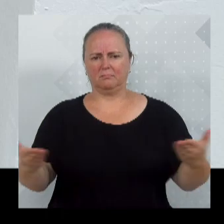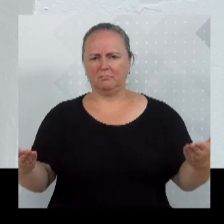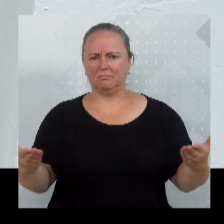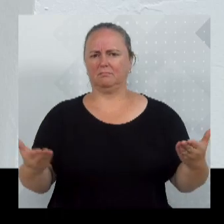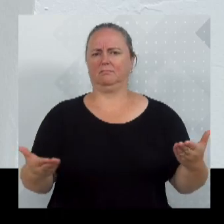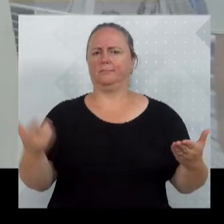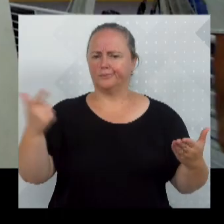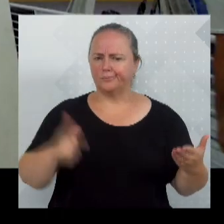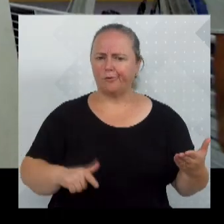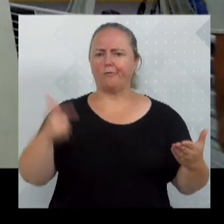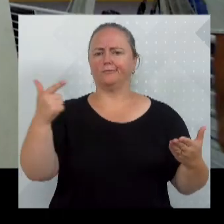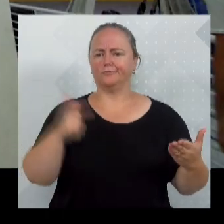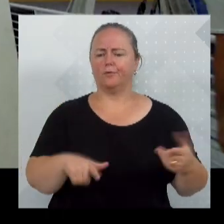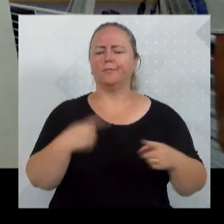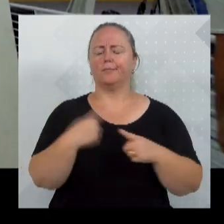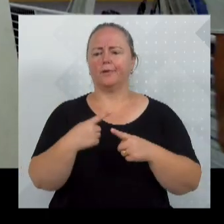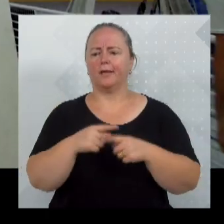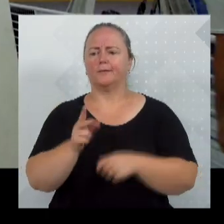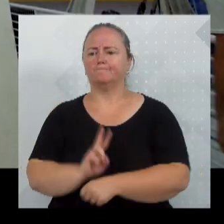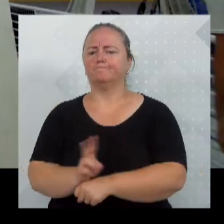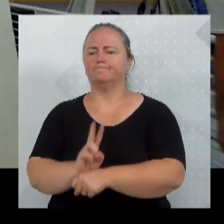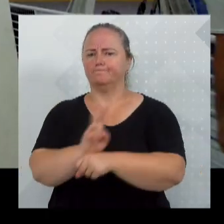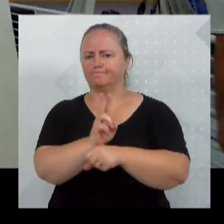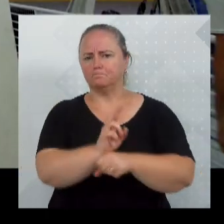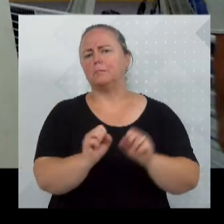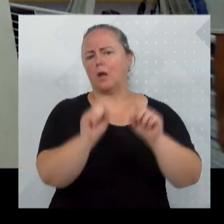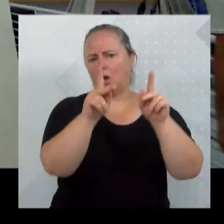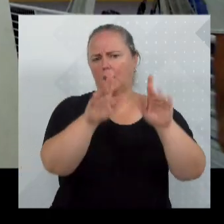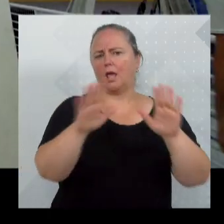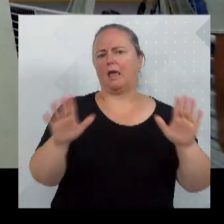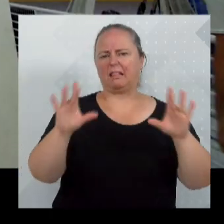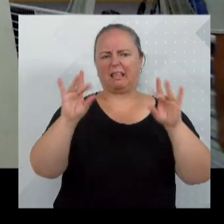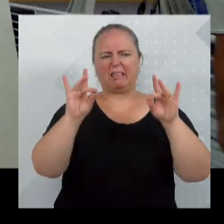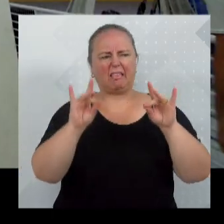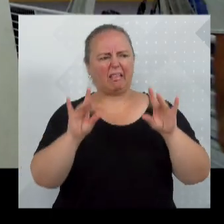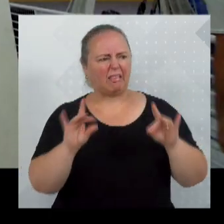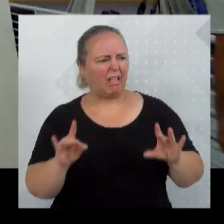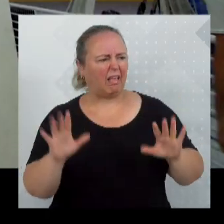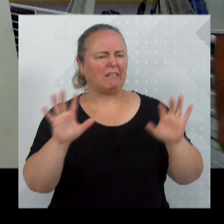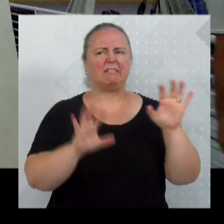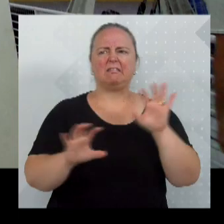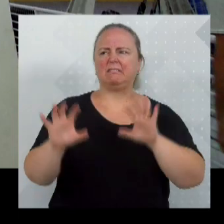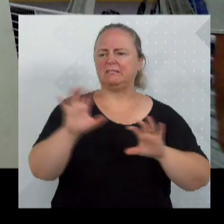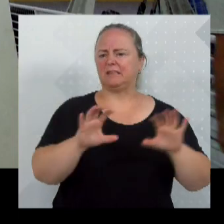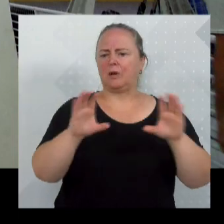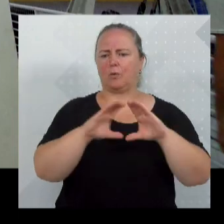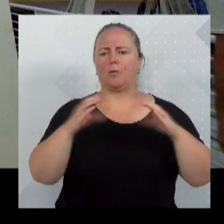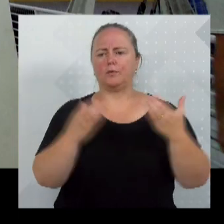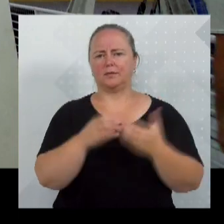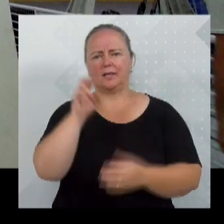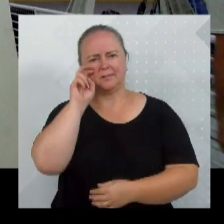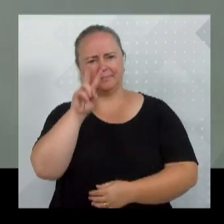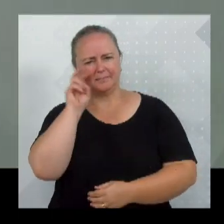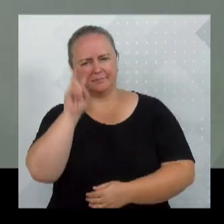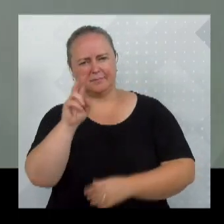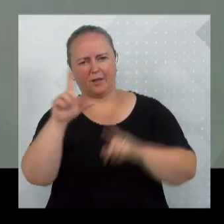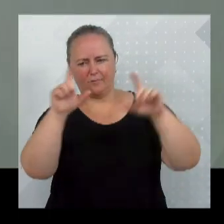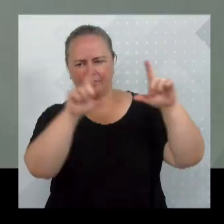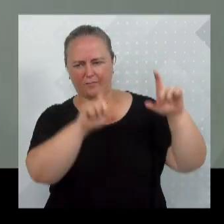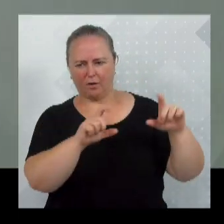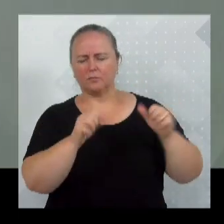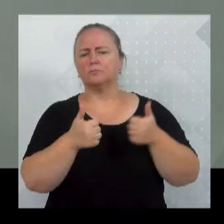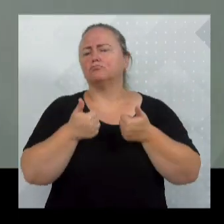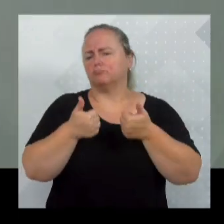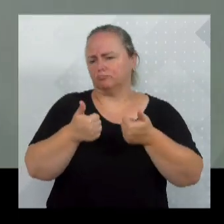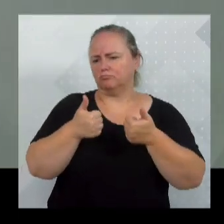recorrente, a gente fiscaliza, a gente se depara com isso, infiltrações, a comunidade está acompanhando ali. E até aí